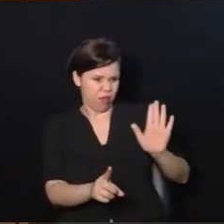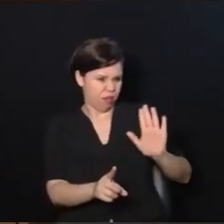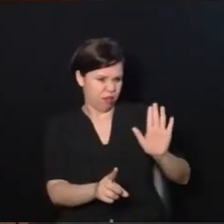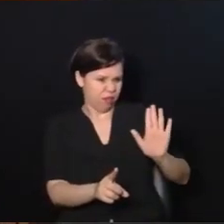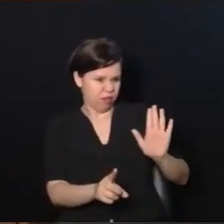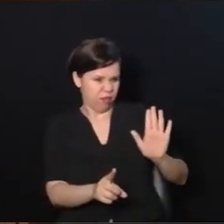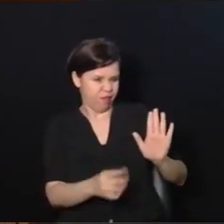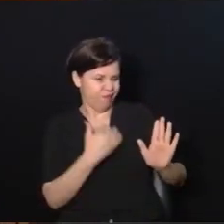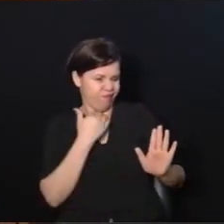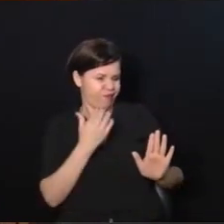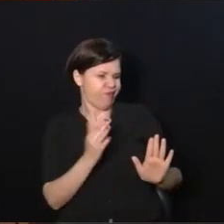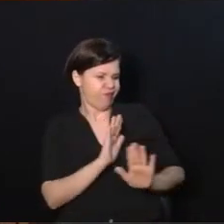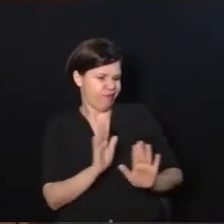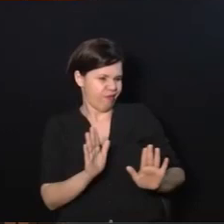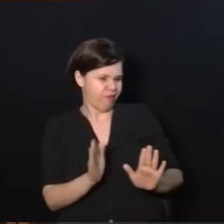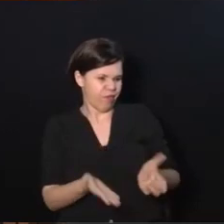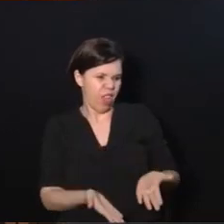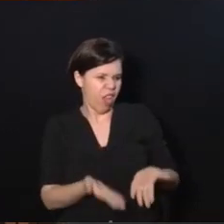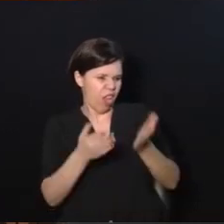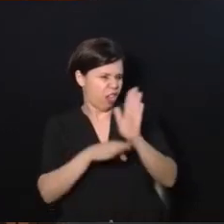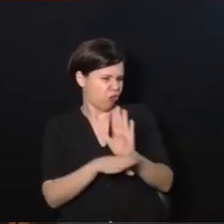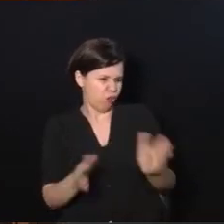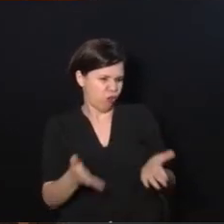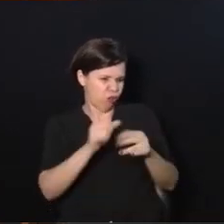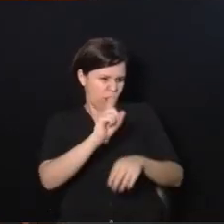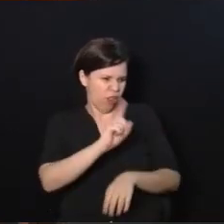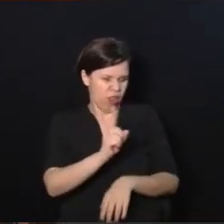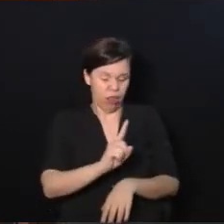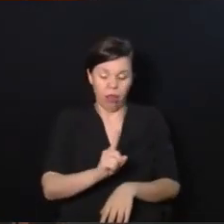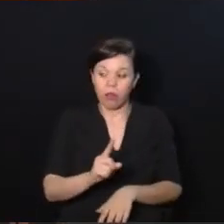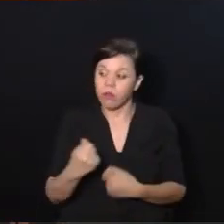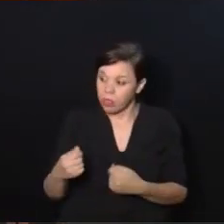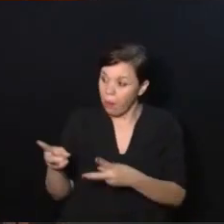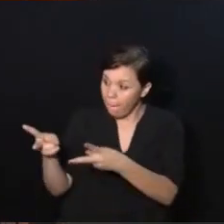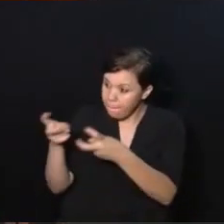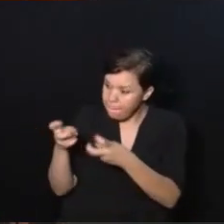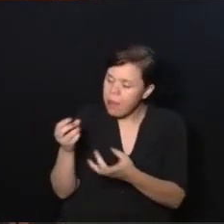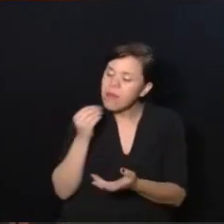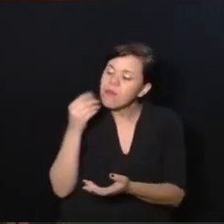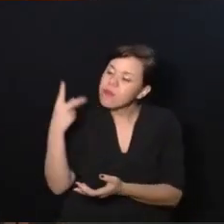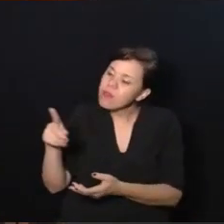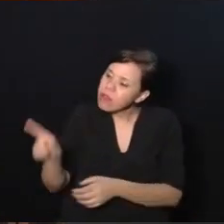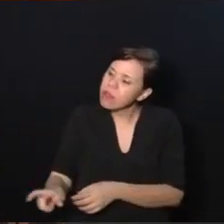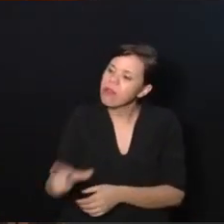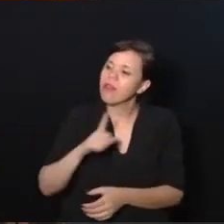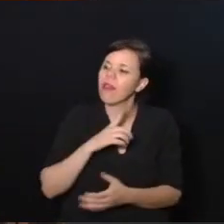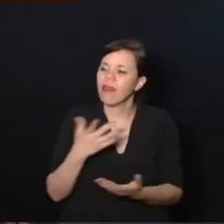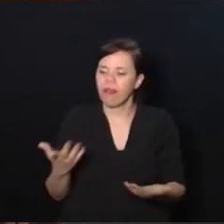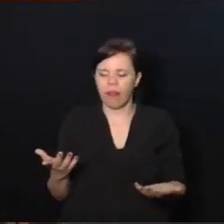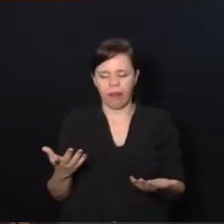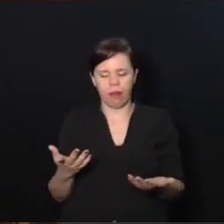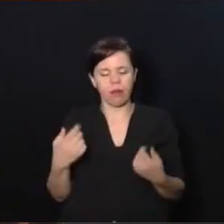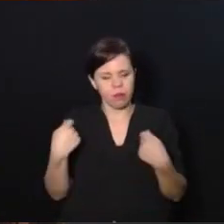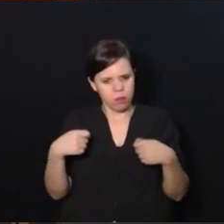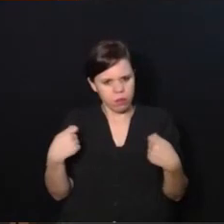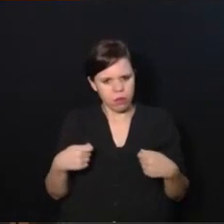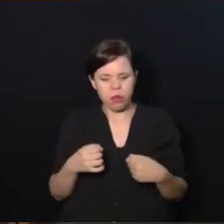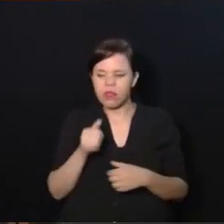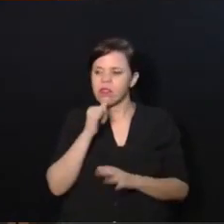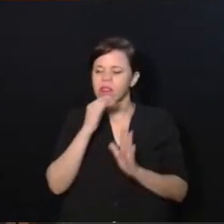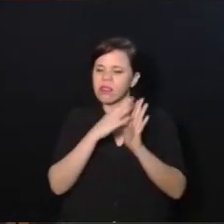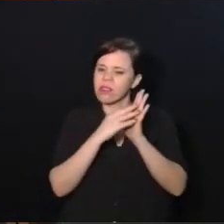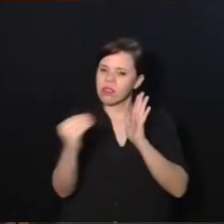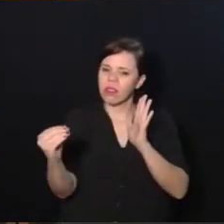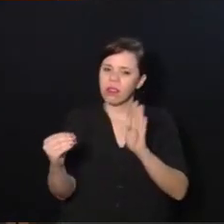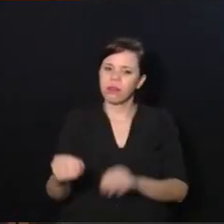você não vai levar ele muito longe. então, eu acho que a gente precisa pegar esse exemplo aí